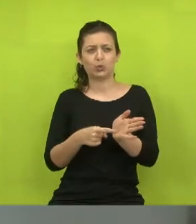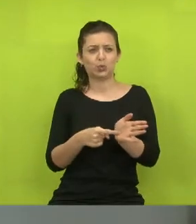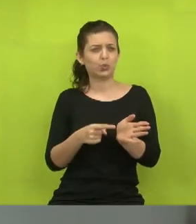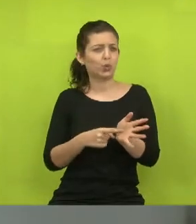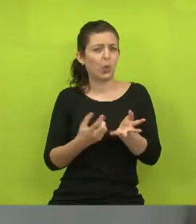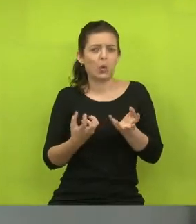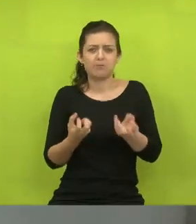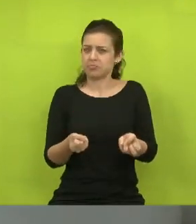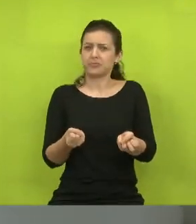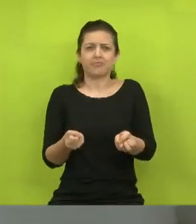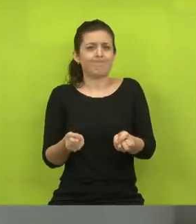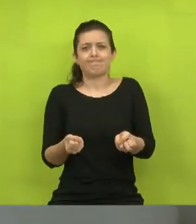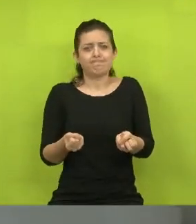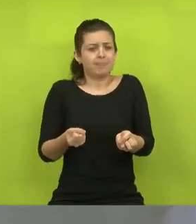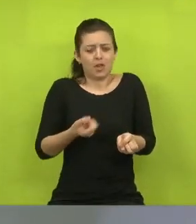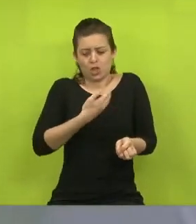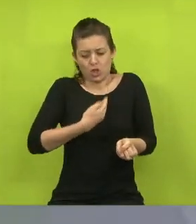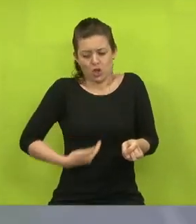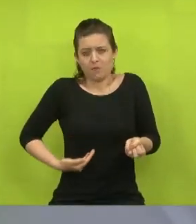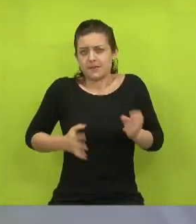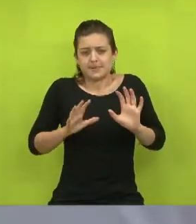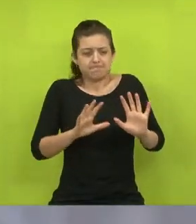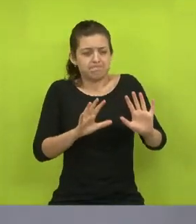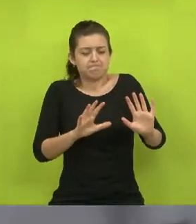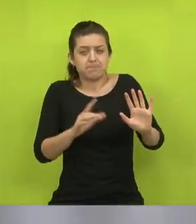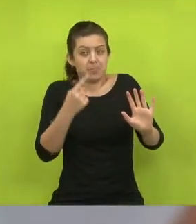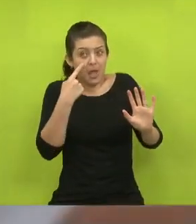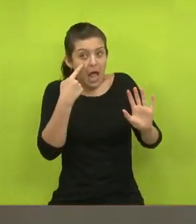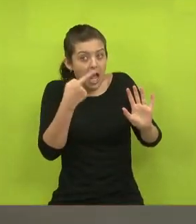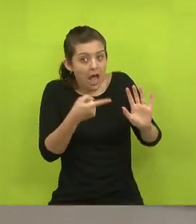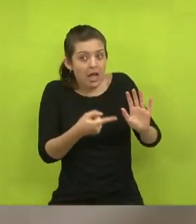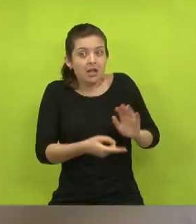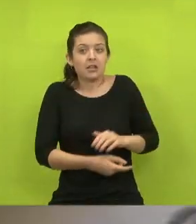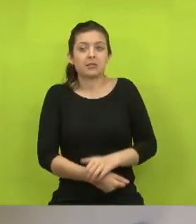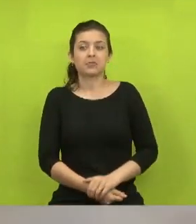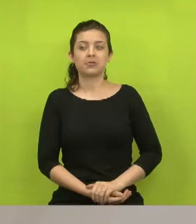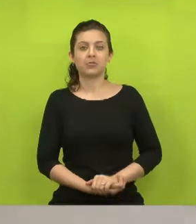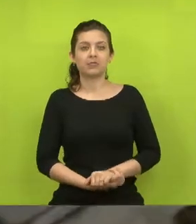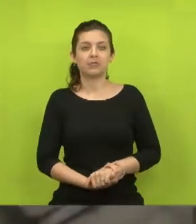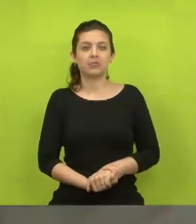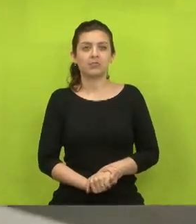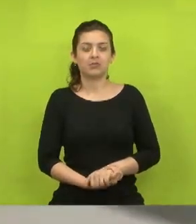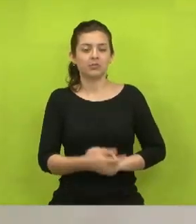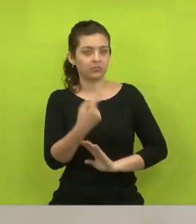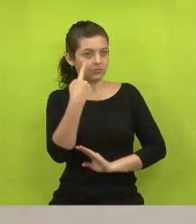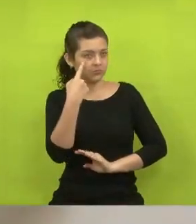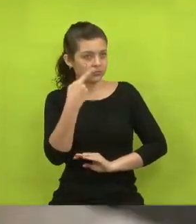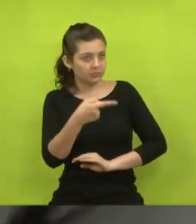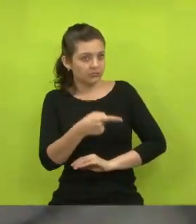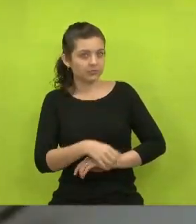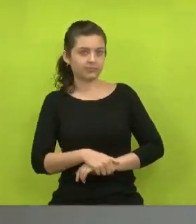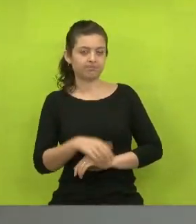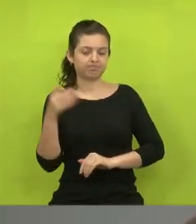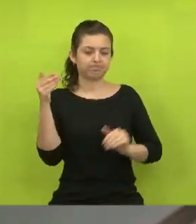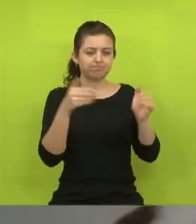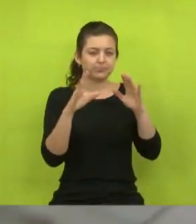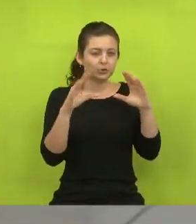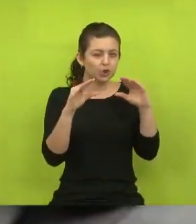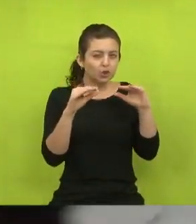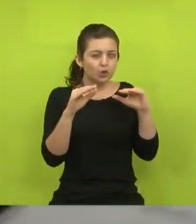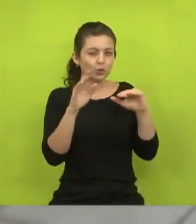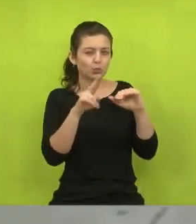é admissível um prédio público estar nessa situação. Olha lá para vocês terem uma ideia. Está vendo? O pessoal vem aqui à noite,